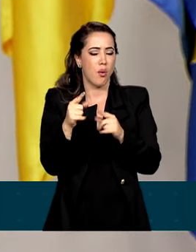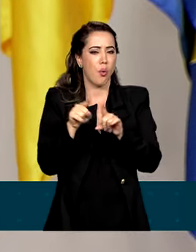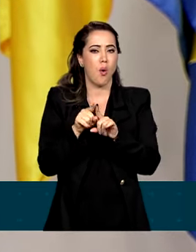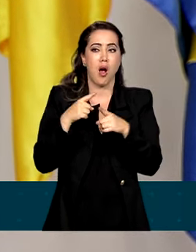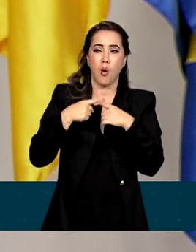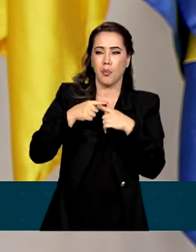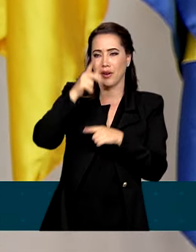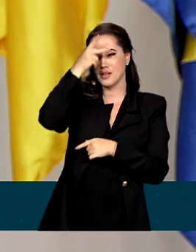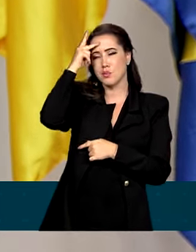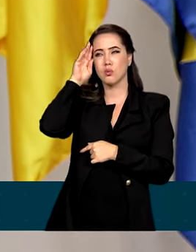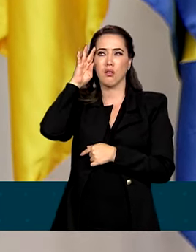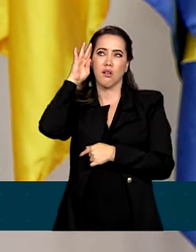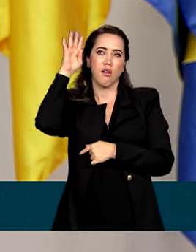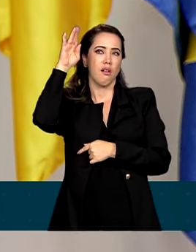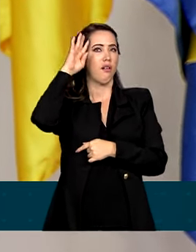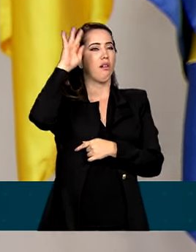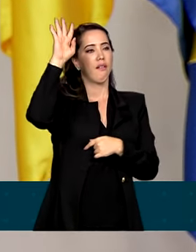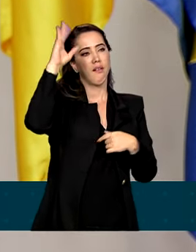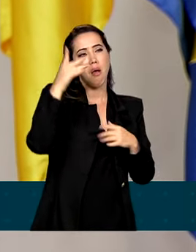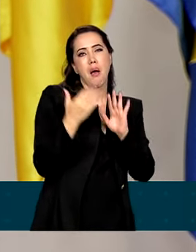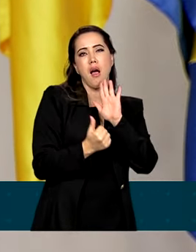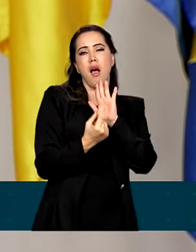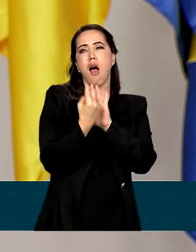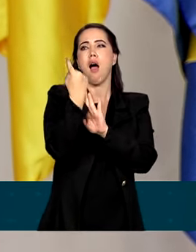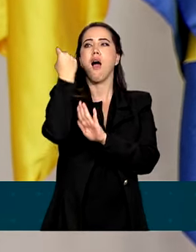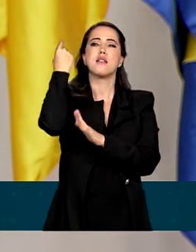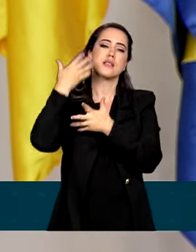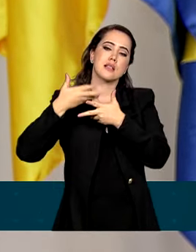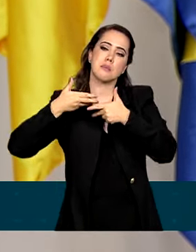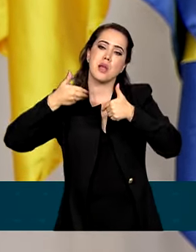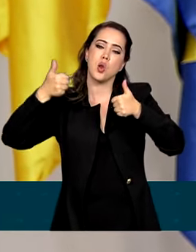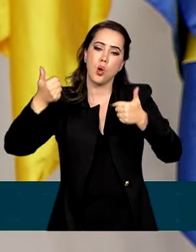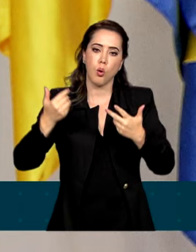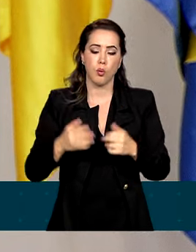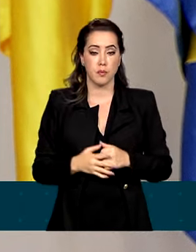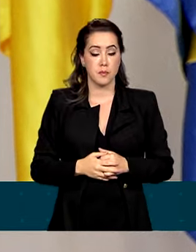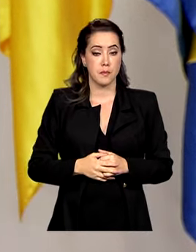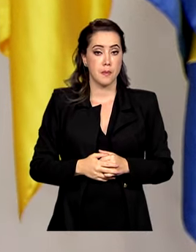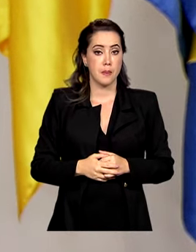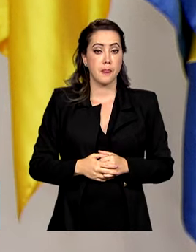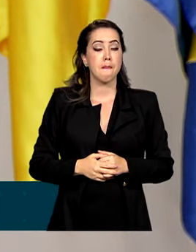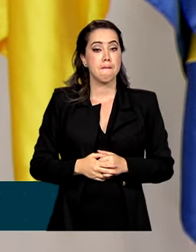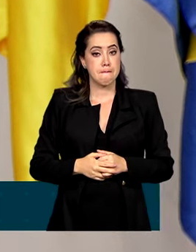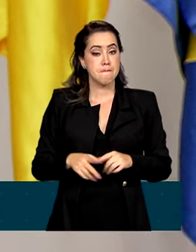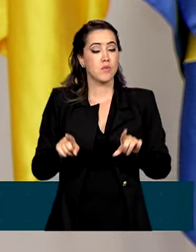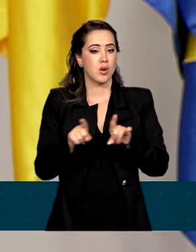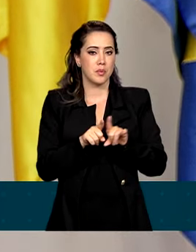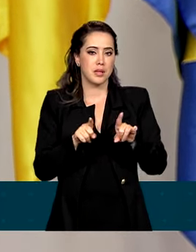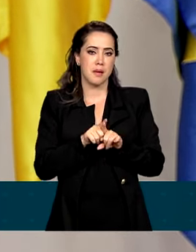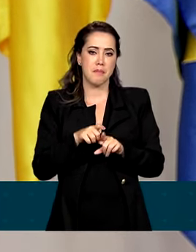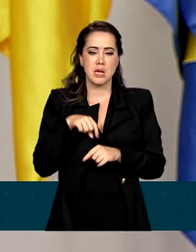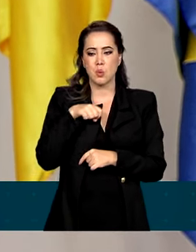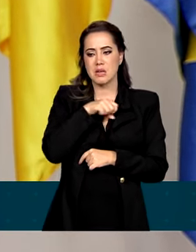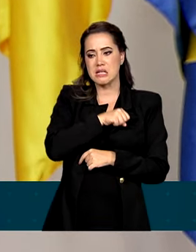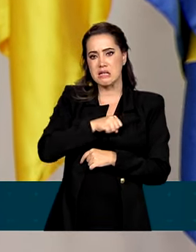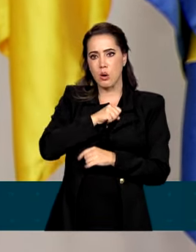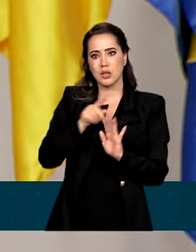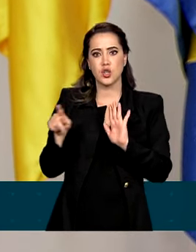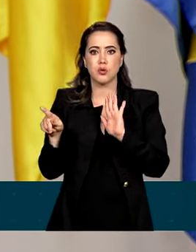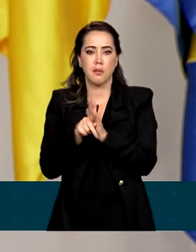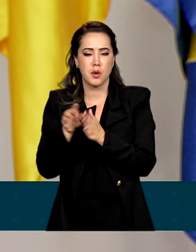desses delírios autoritários, como também uma nostalgia golpista,